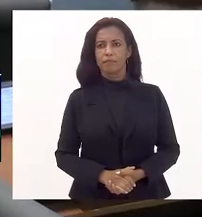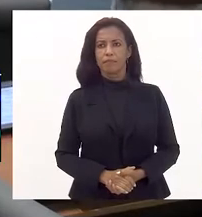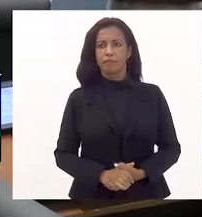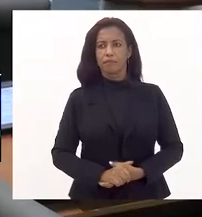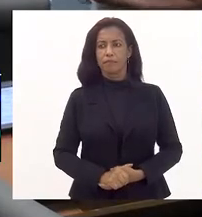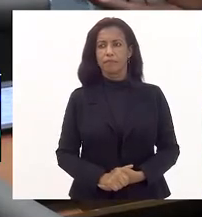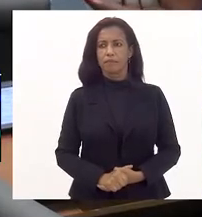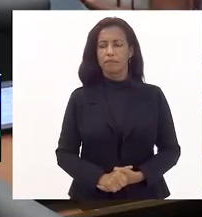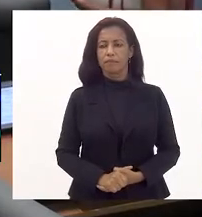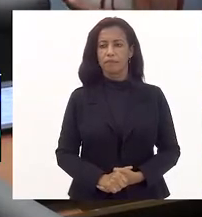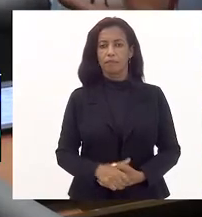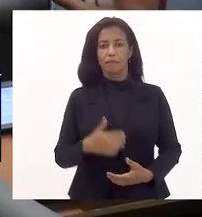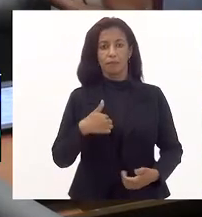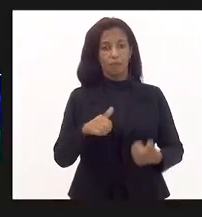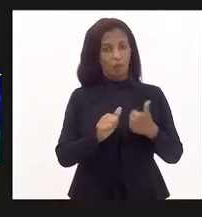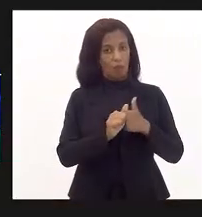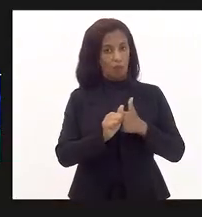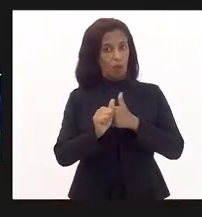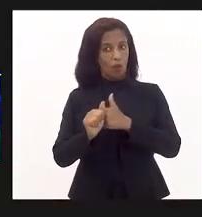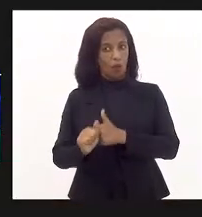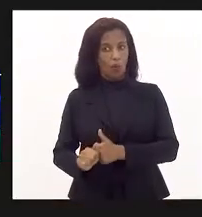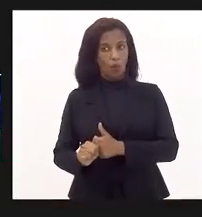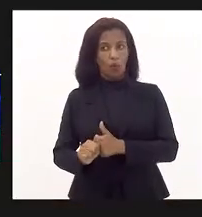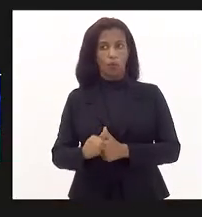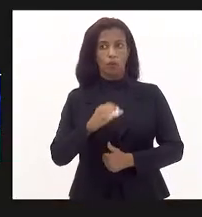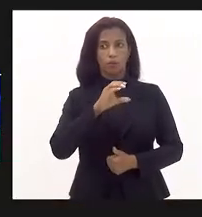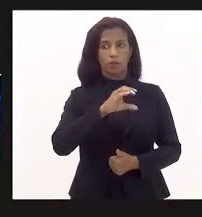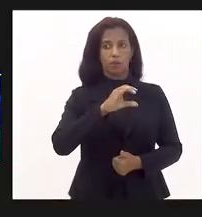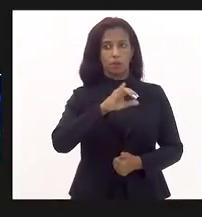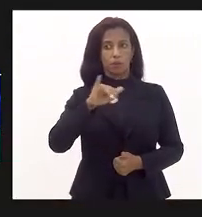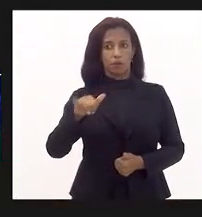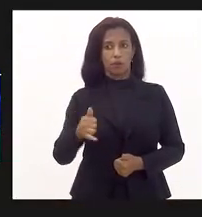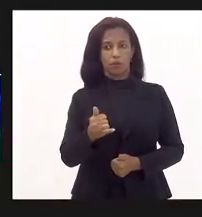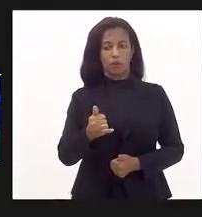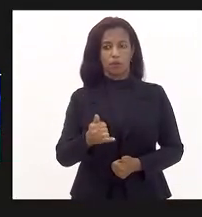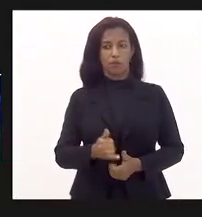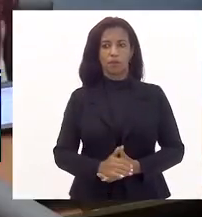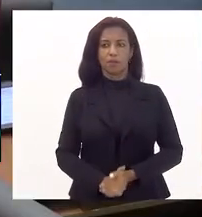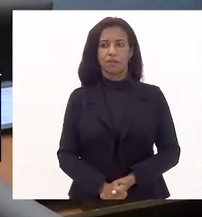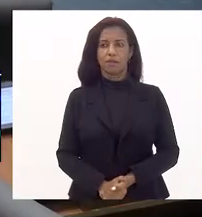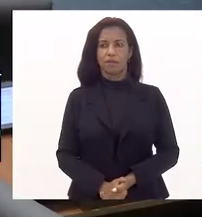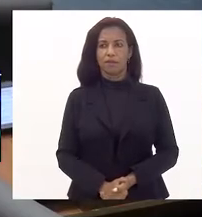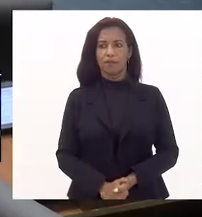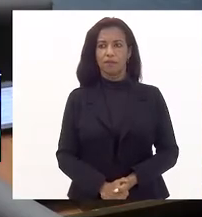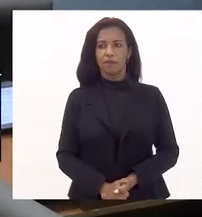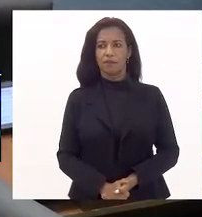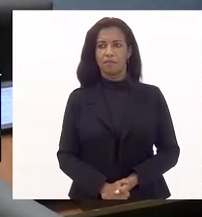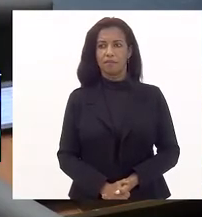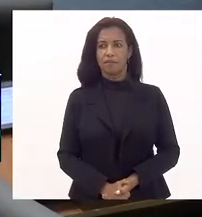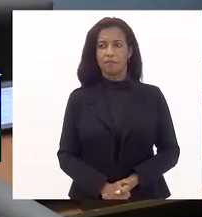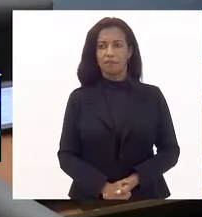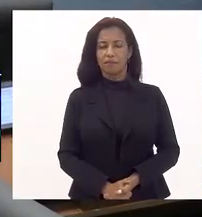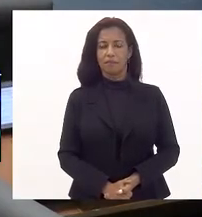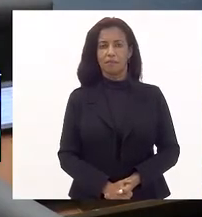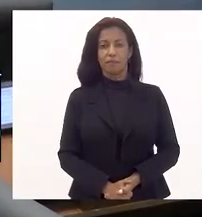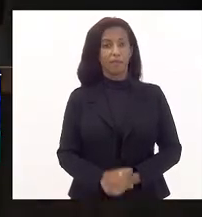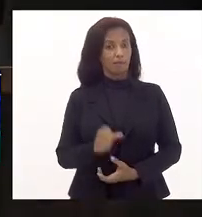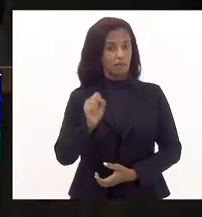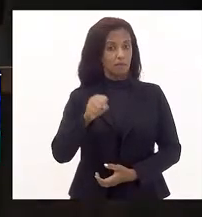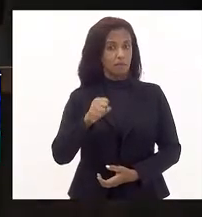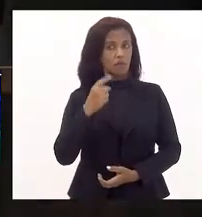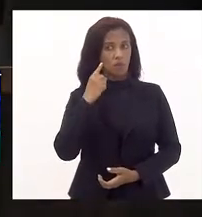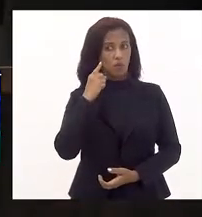amigo. Eu acompanho o parecer da CCJ. Obrigado, meu irmão. ouvi? Sim.